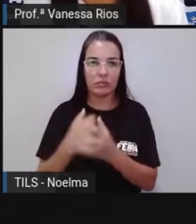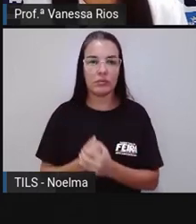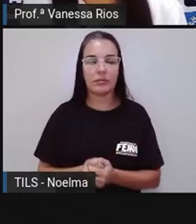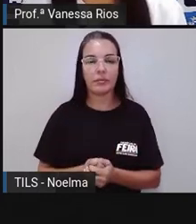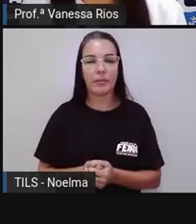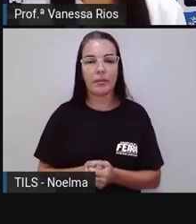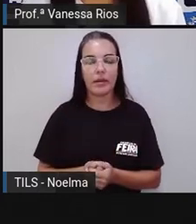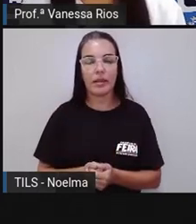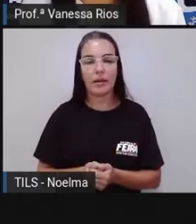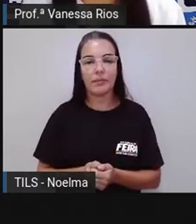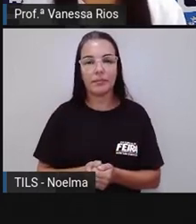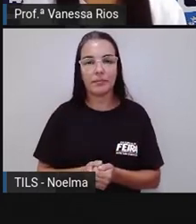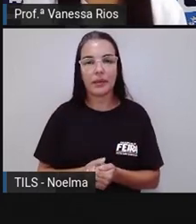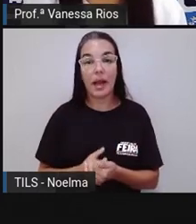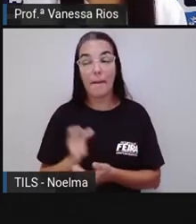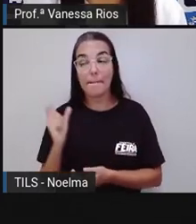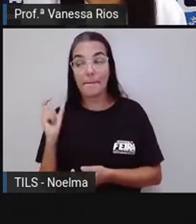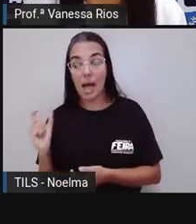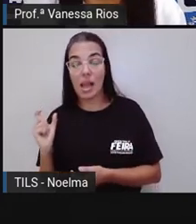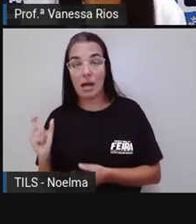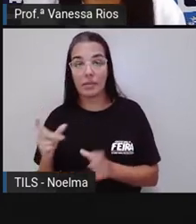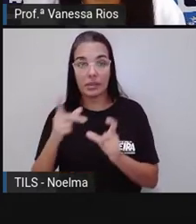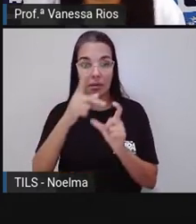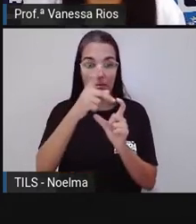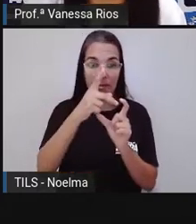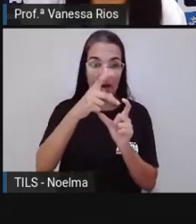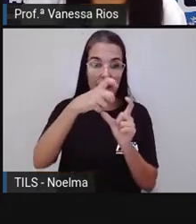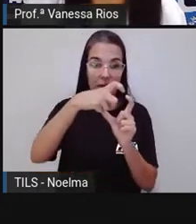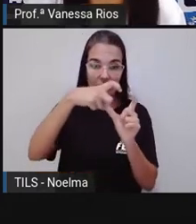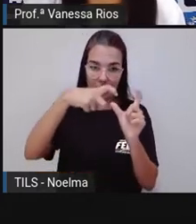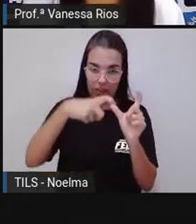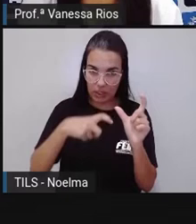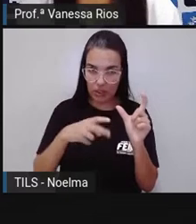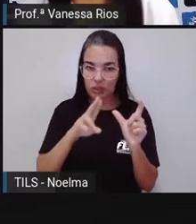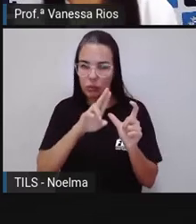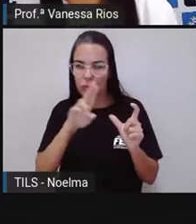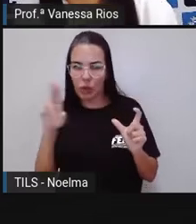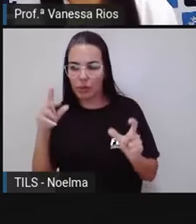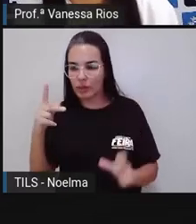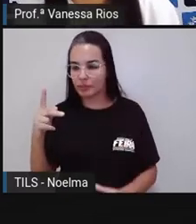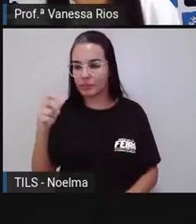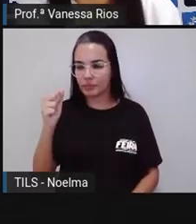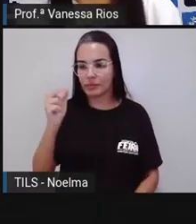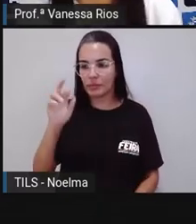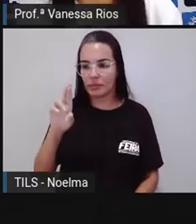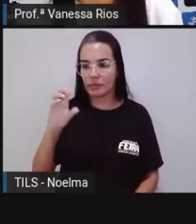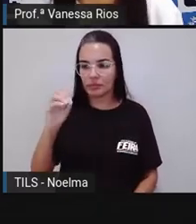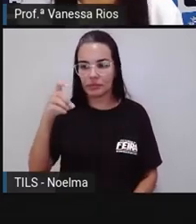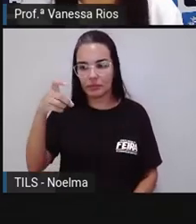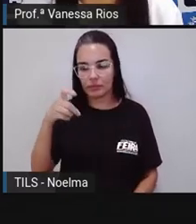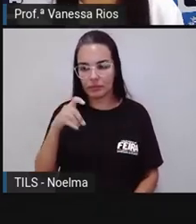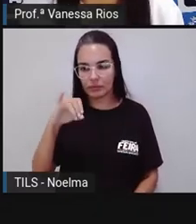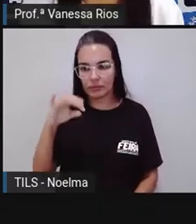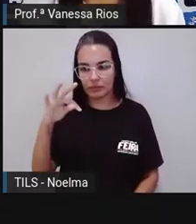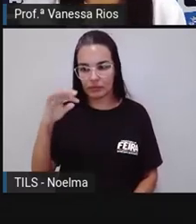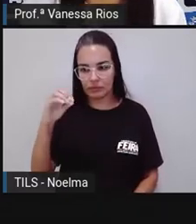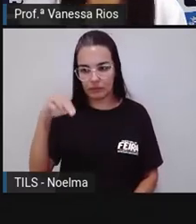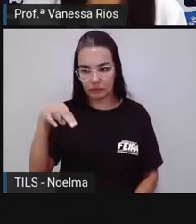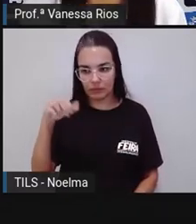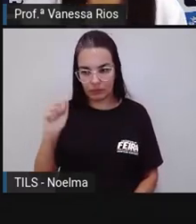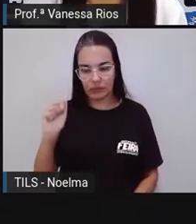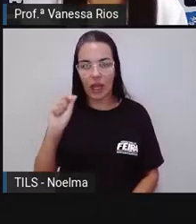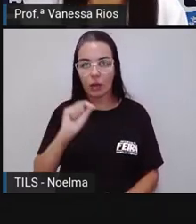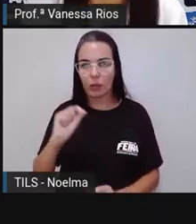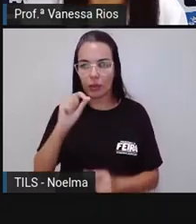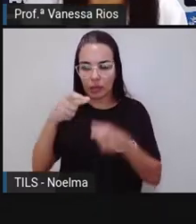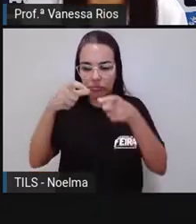As palavras paroxítonas são aquelas em que a sílaba tônica está posicionada na última